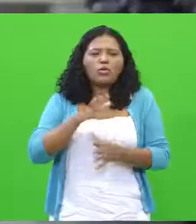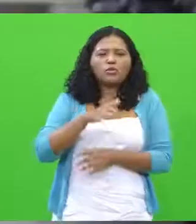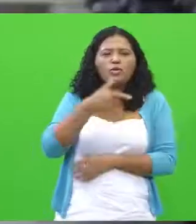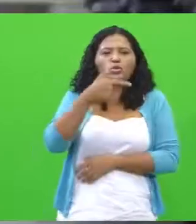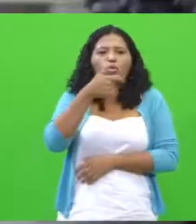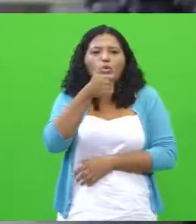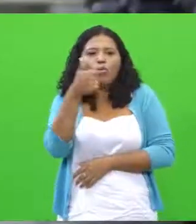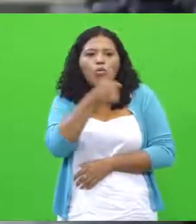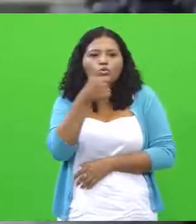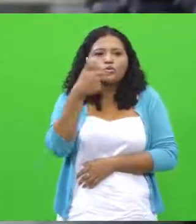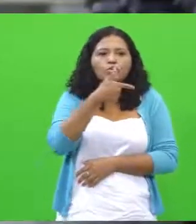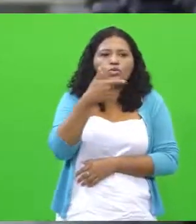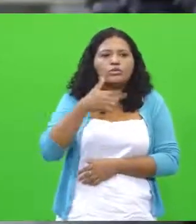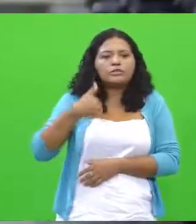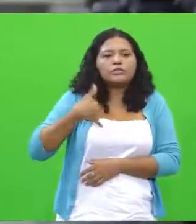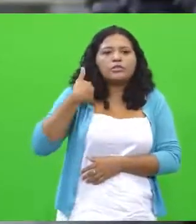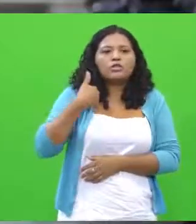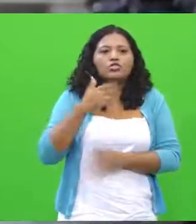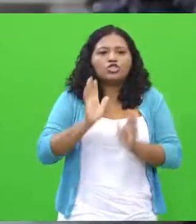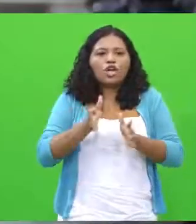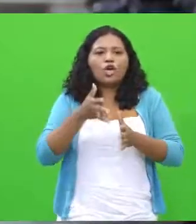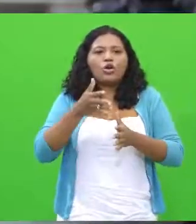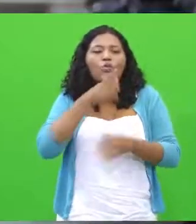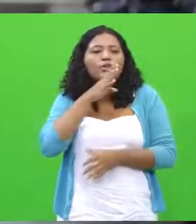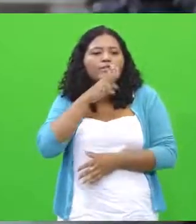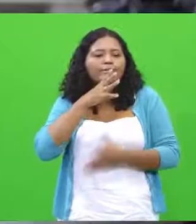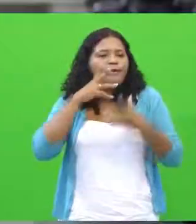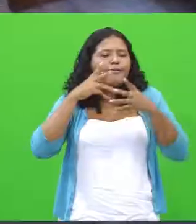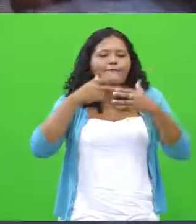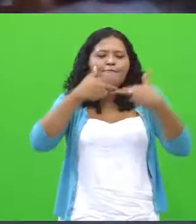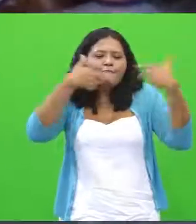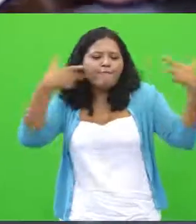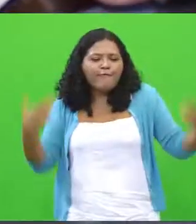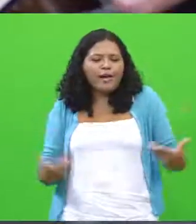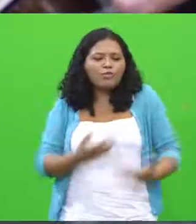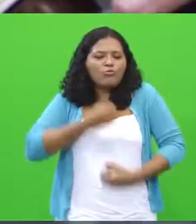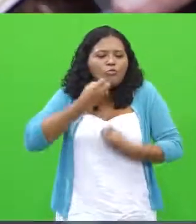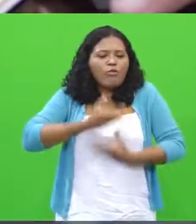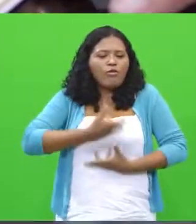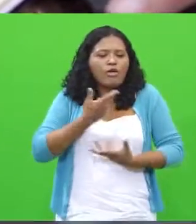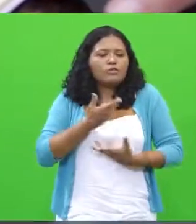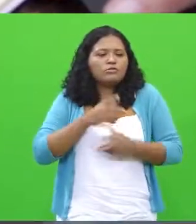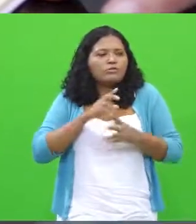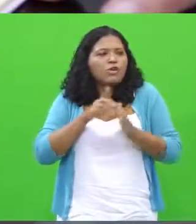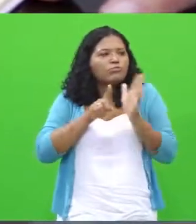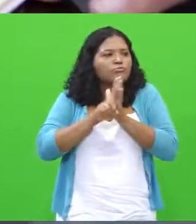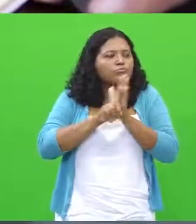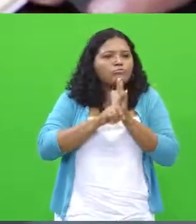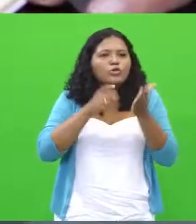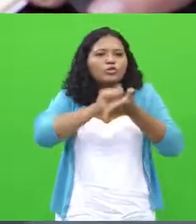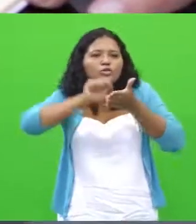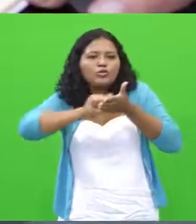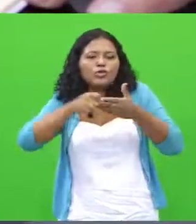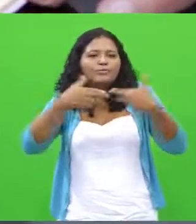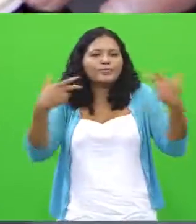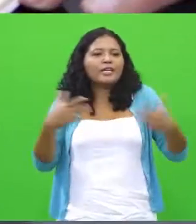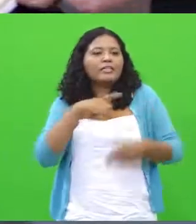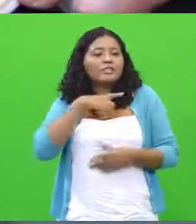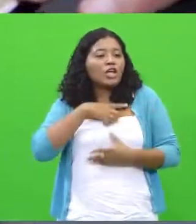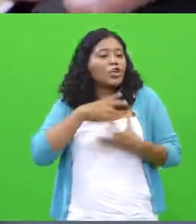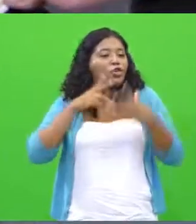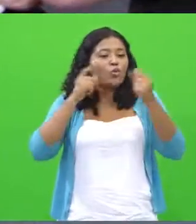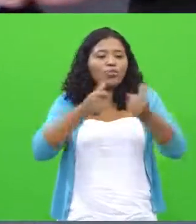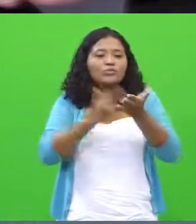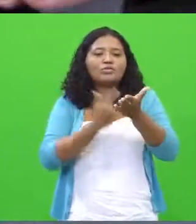o Olavo Bilá, Castro Alves, Machado de Assis, eu lia tudo isso. Eu tenho, inclusive, essas coleções até hoje na minha casa. Então, eu lia muito, porque eu